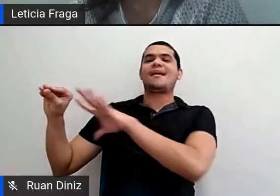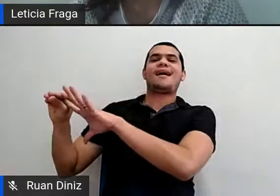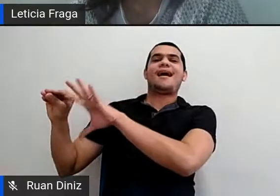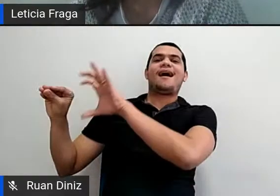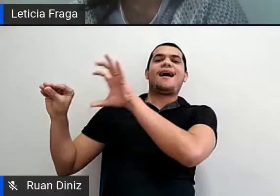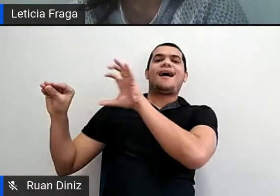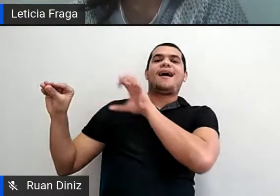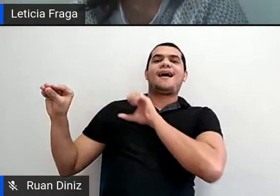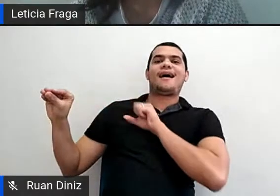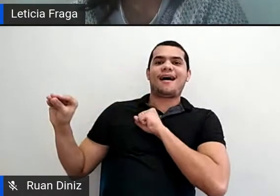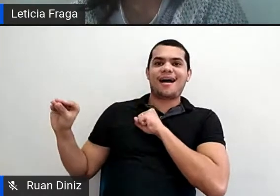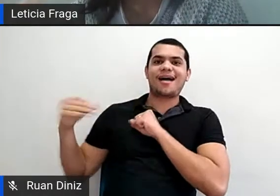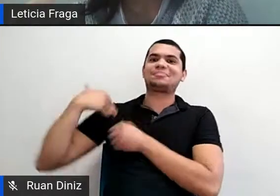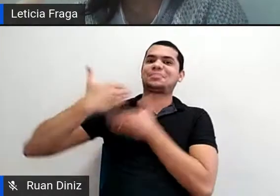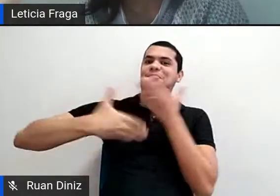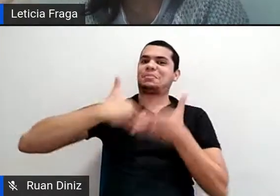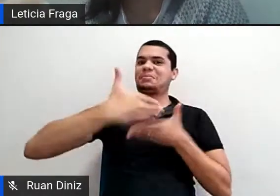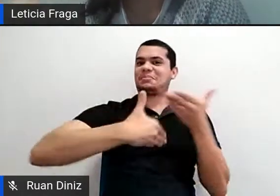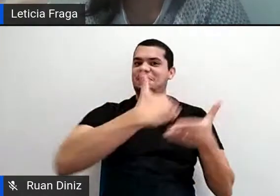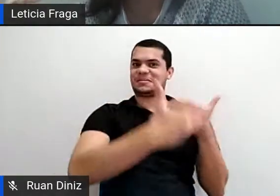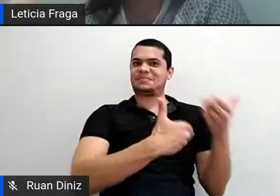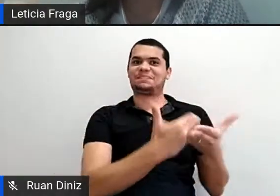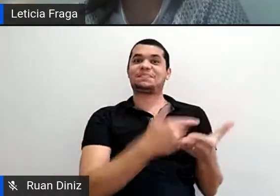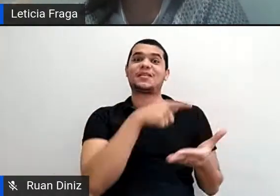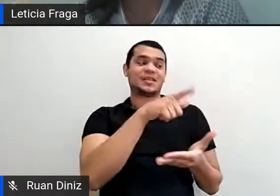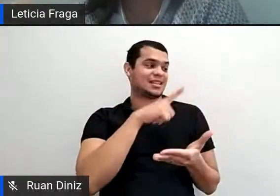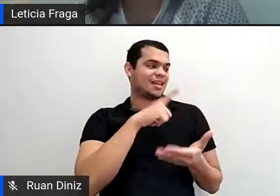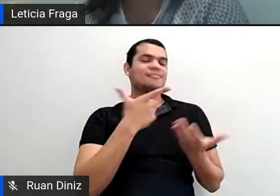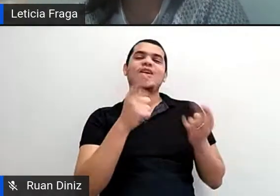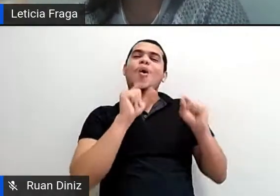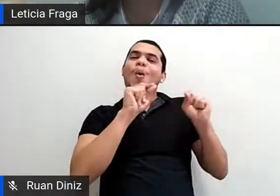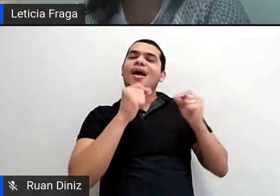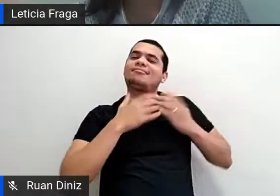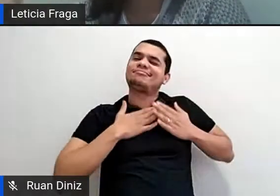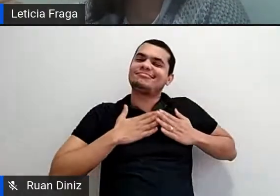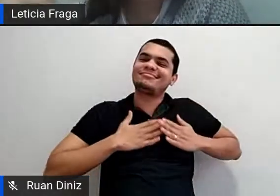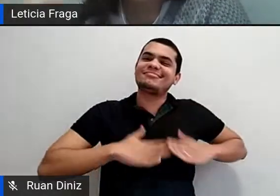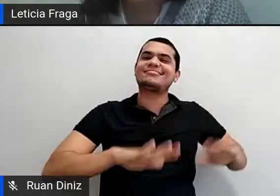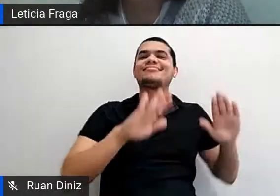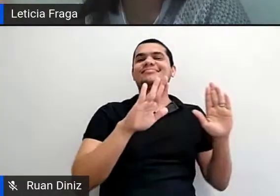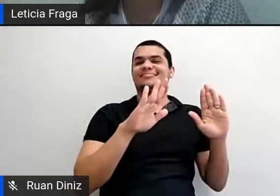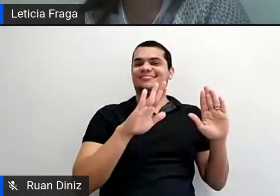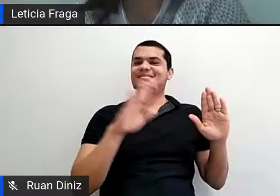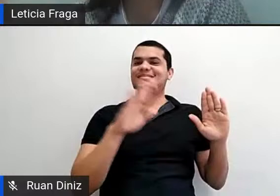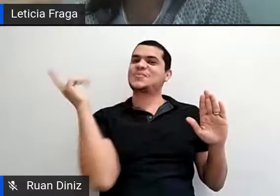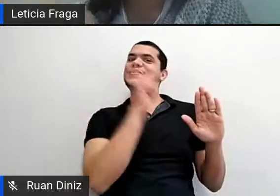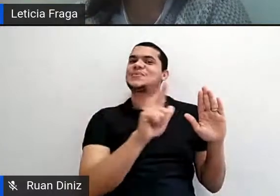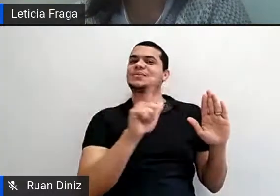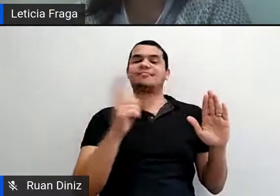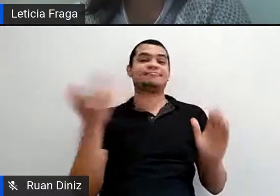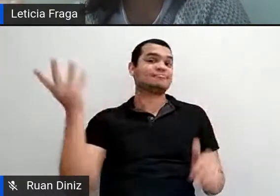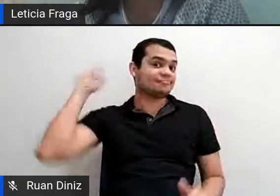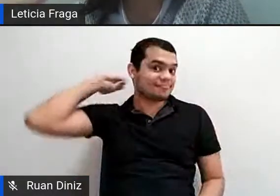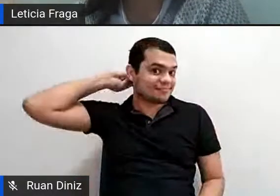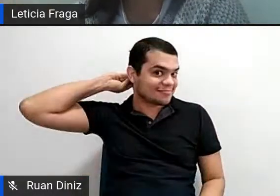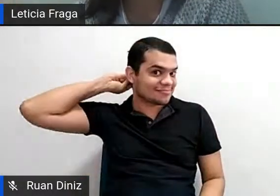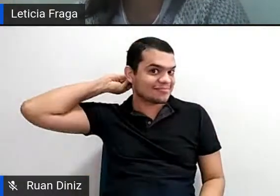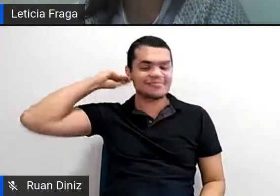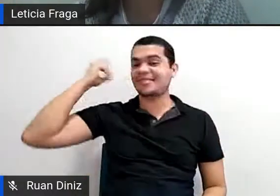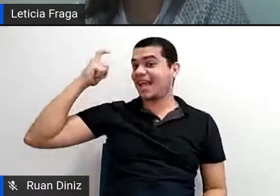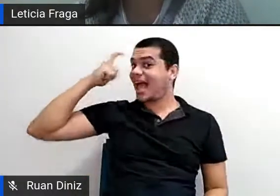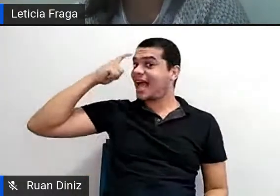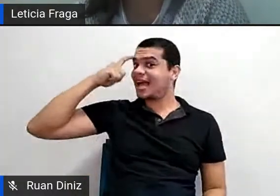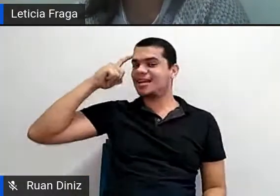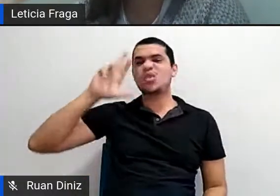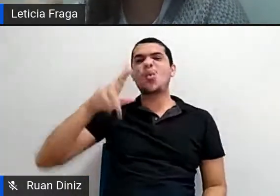desenrolando, porque ali, você tem um relaxamento que, que você tem um inconsciente, um subconsciente, não é só a